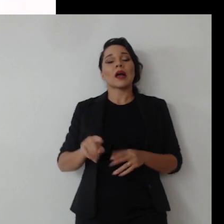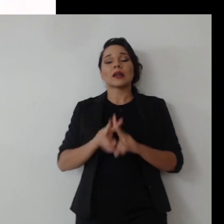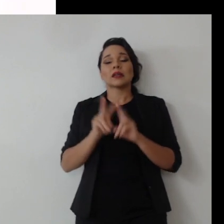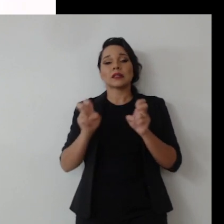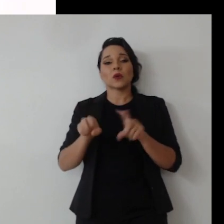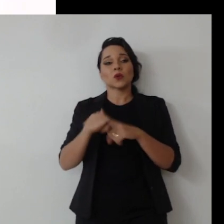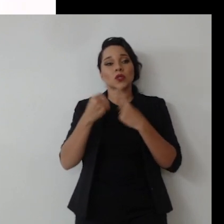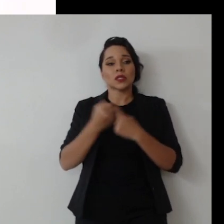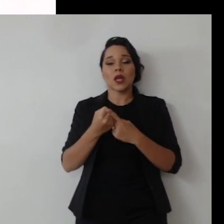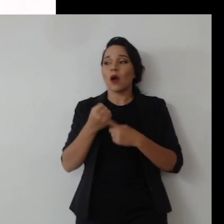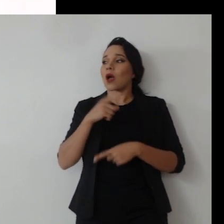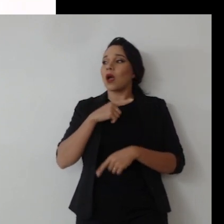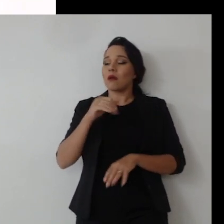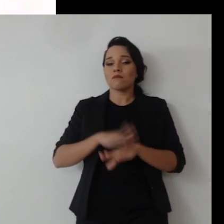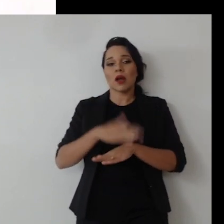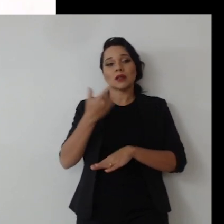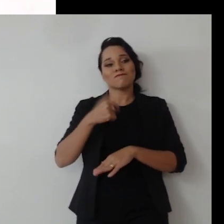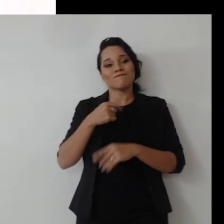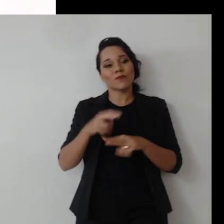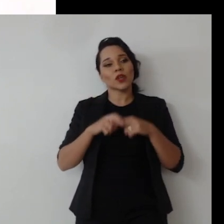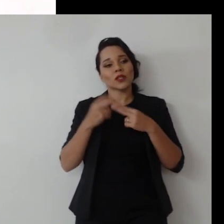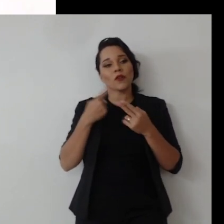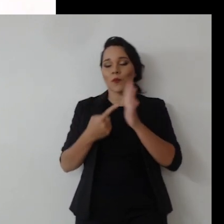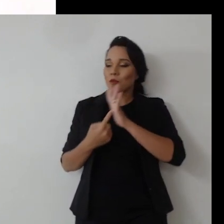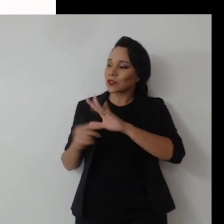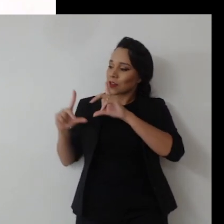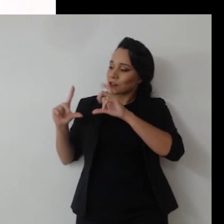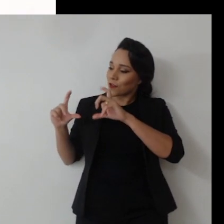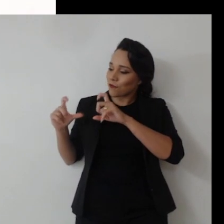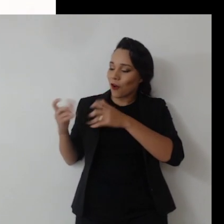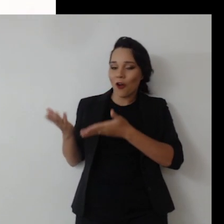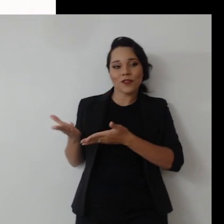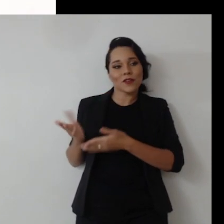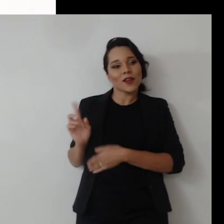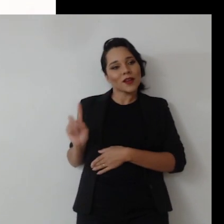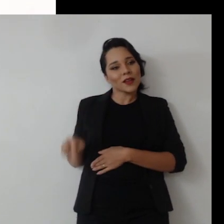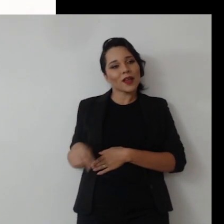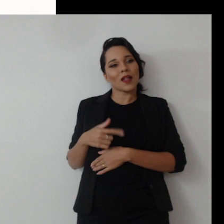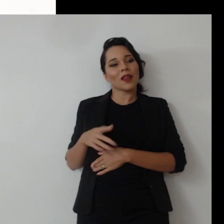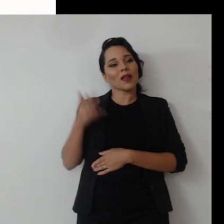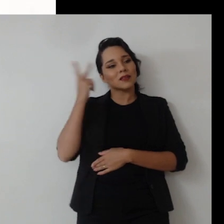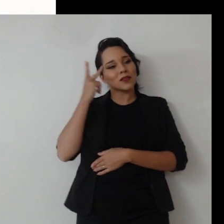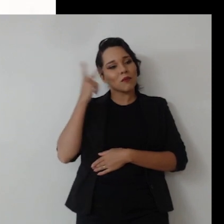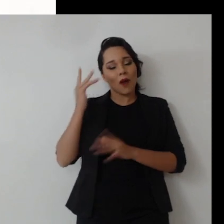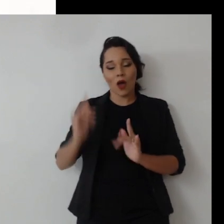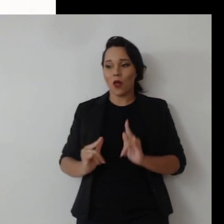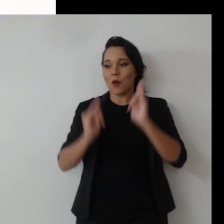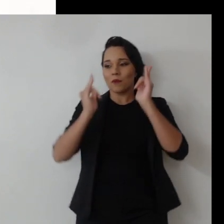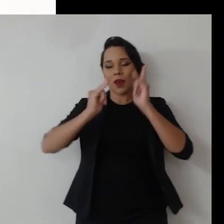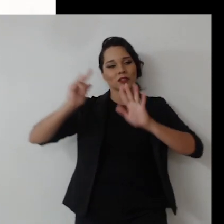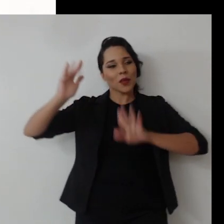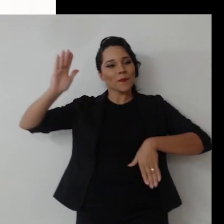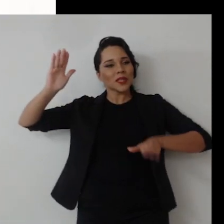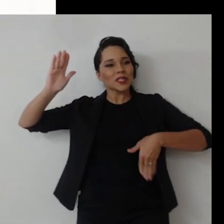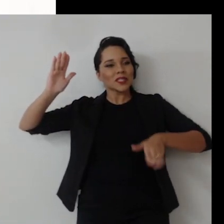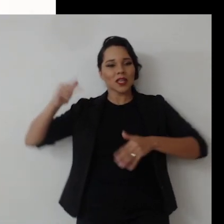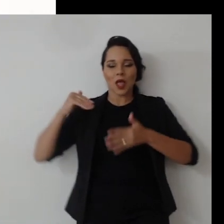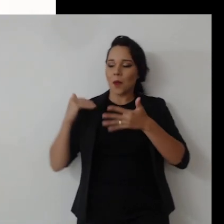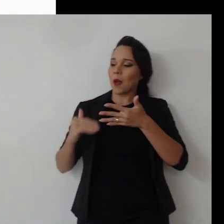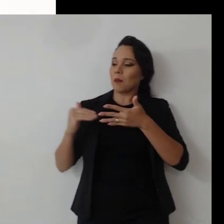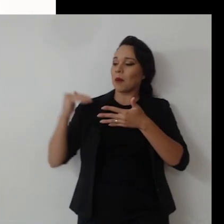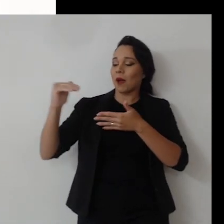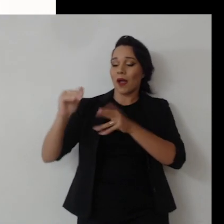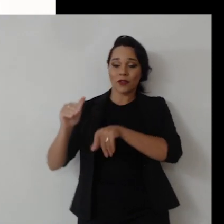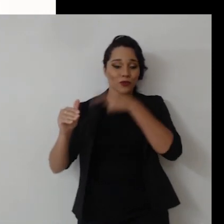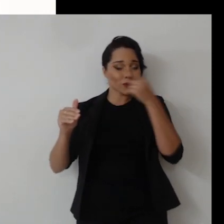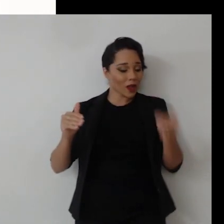é muito importante para a sustentabilidade, por isso que eu trouxe essa foto aí do Cavieira, lá em São Paulo, que é um prédio que tem uma piscina, cada andar, a varanda